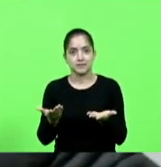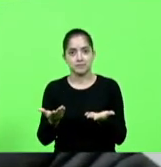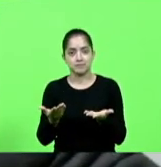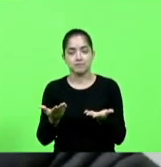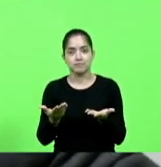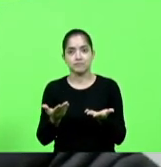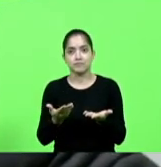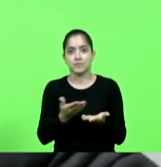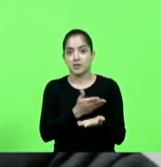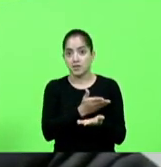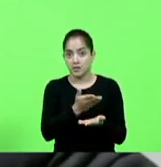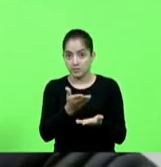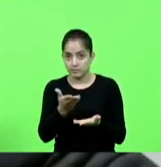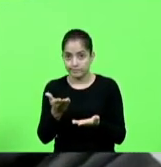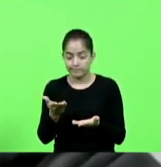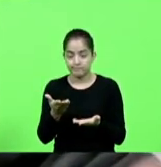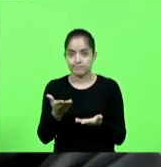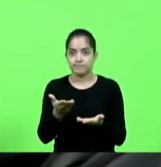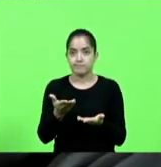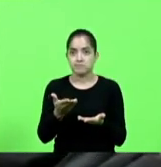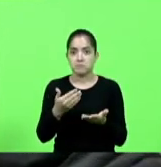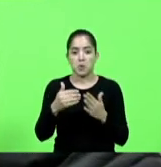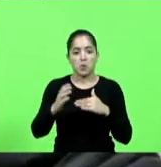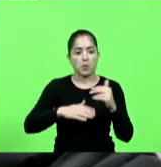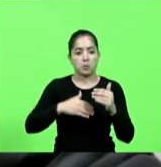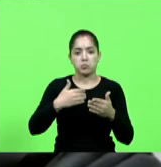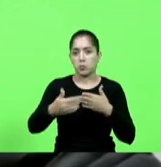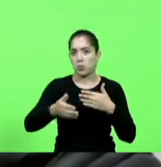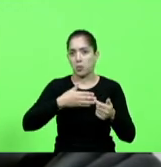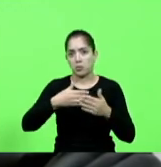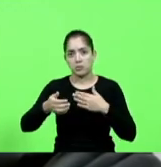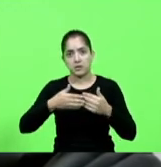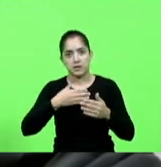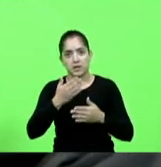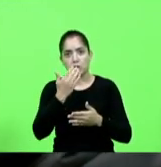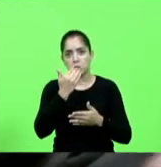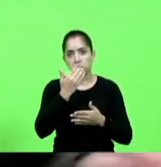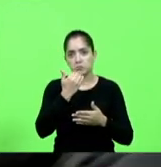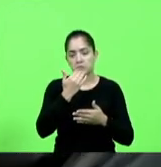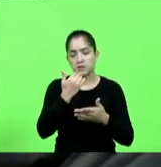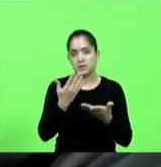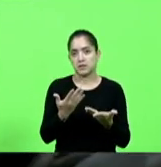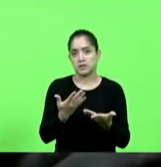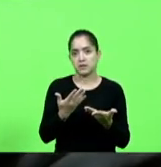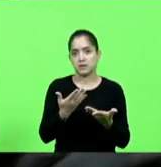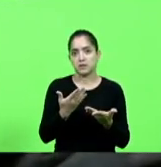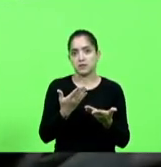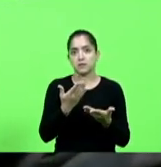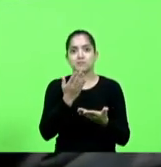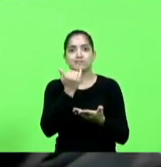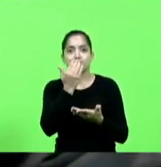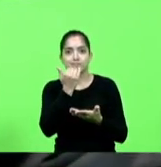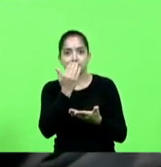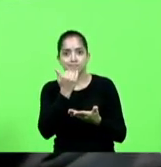qualquer alimento para ser consumido